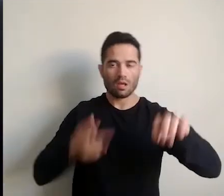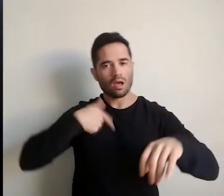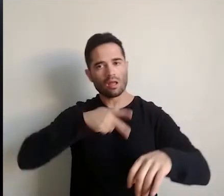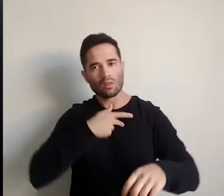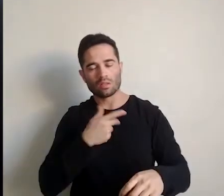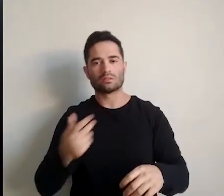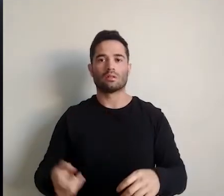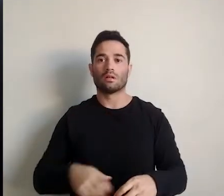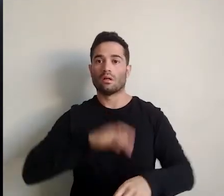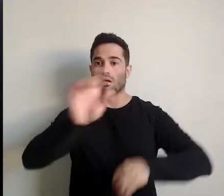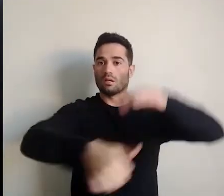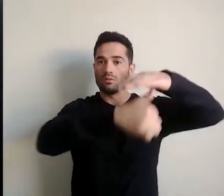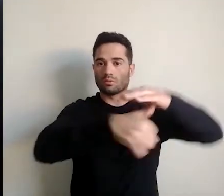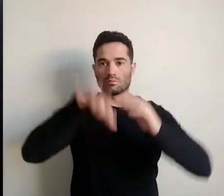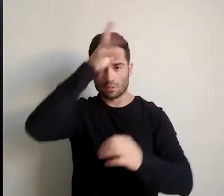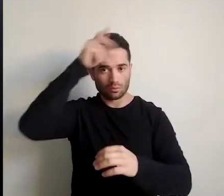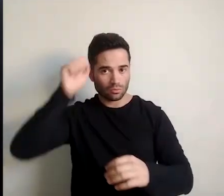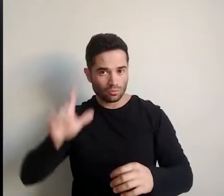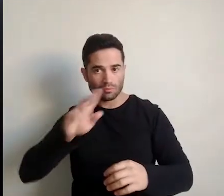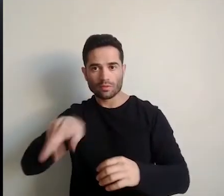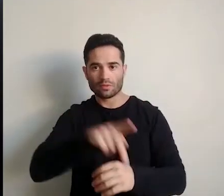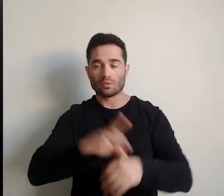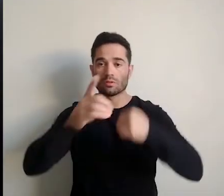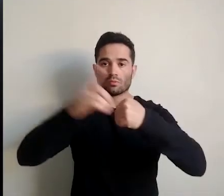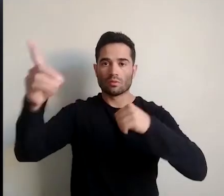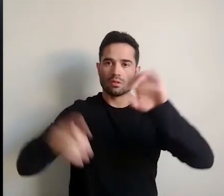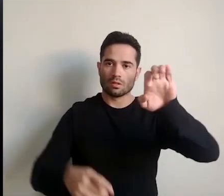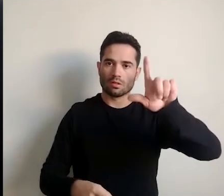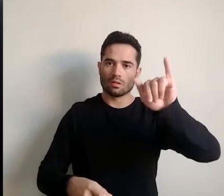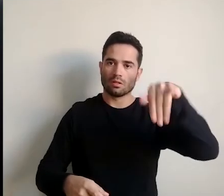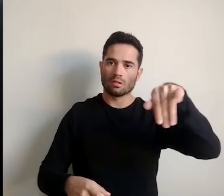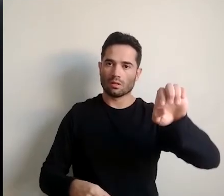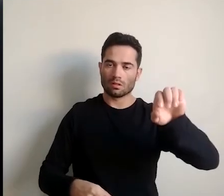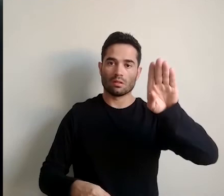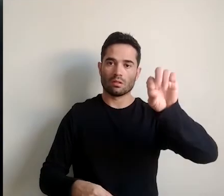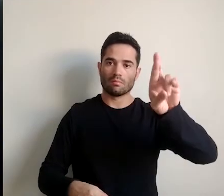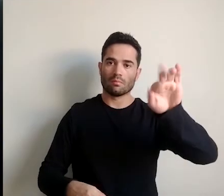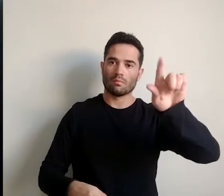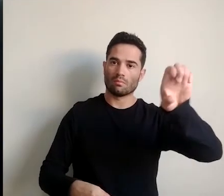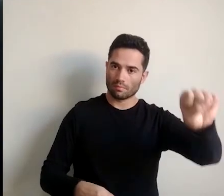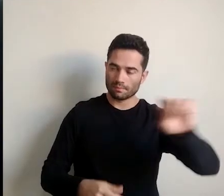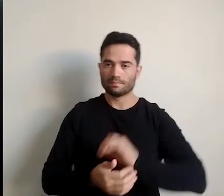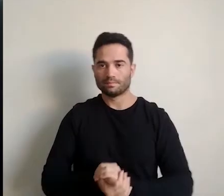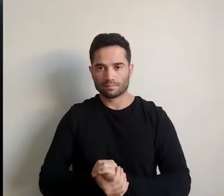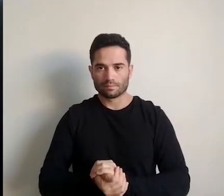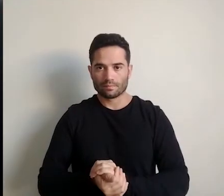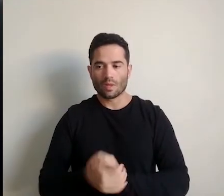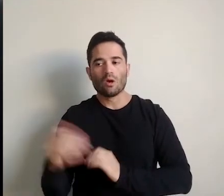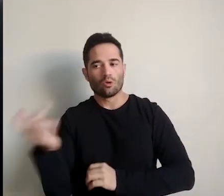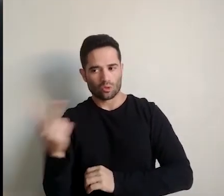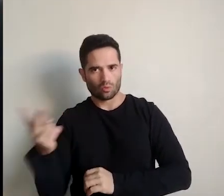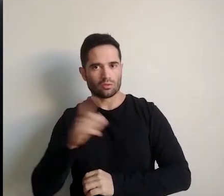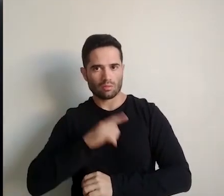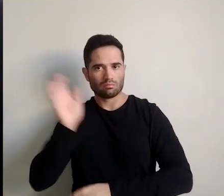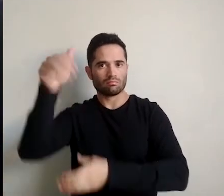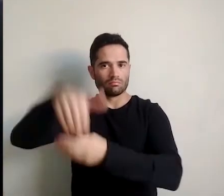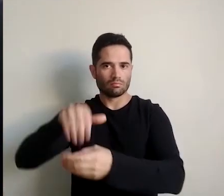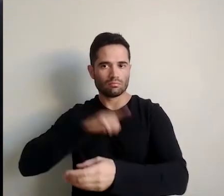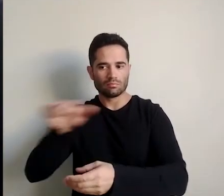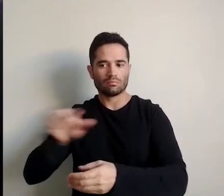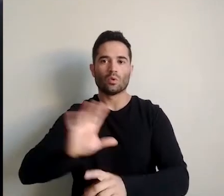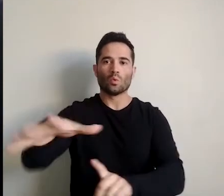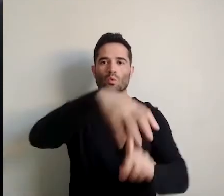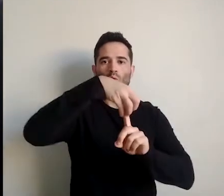do Instituto Federal de Mato Grosso, professora doutora Elaine Borges Monteiro Cassiano, ambos eleitos por unidade